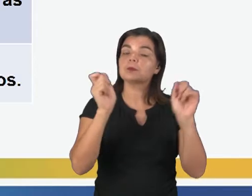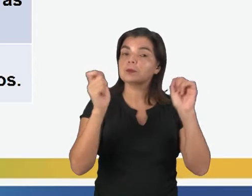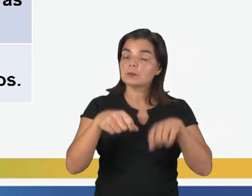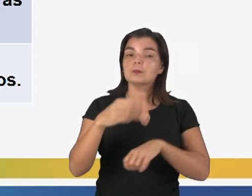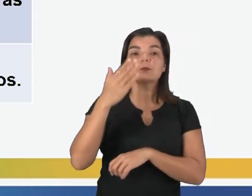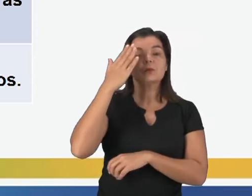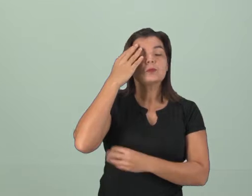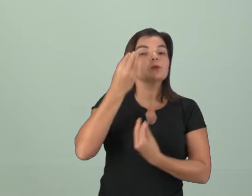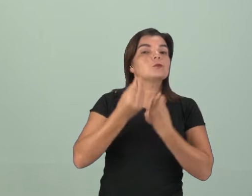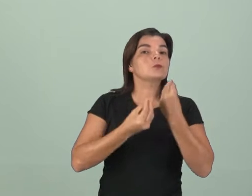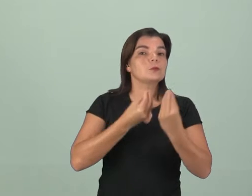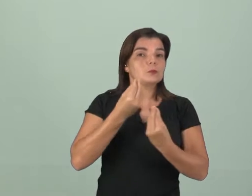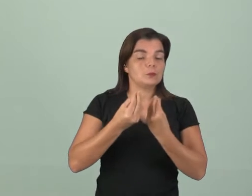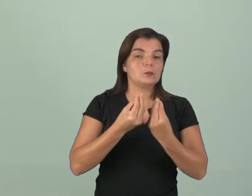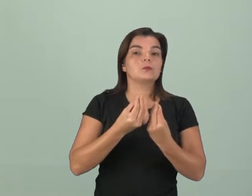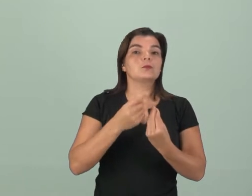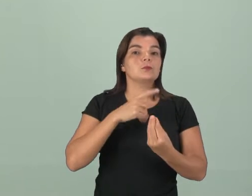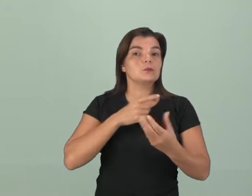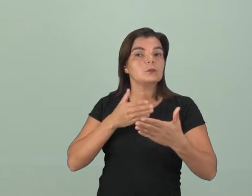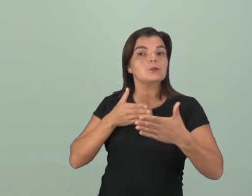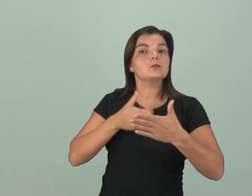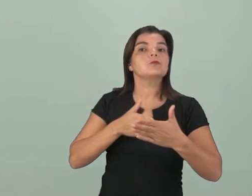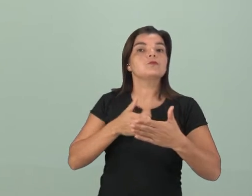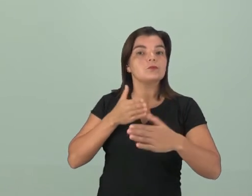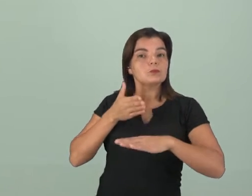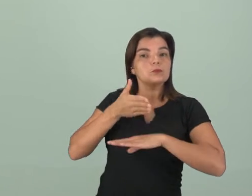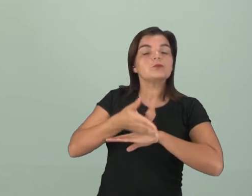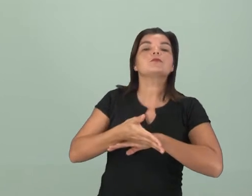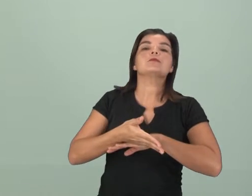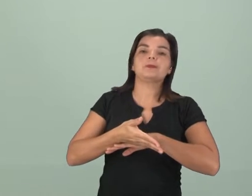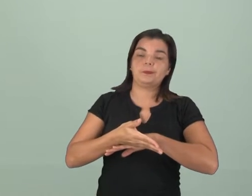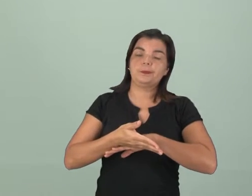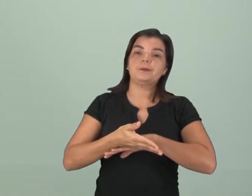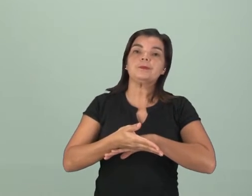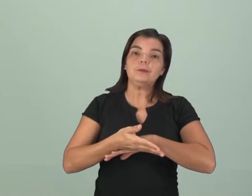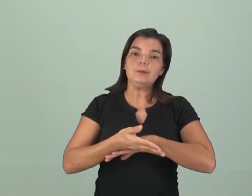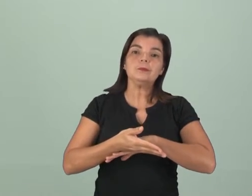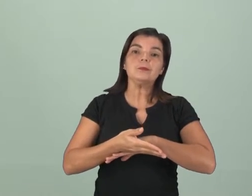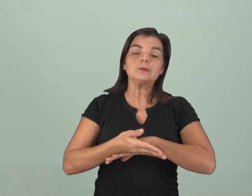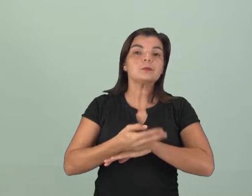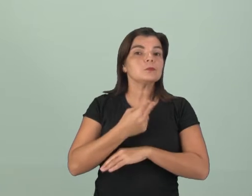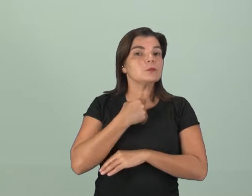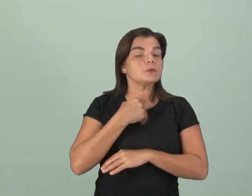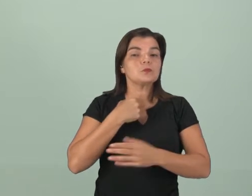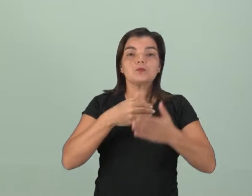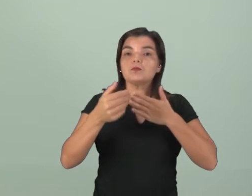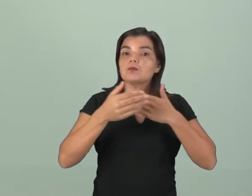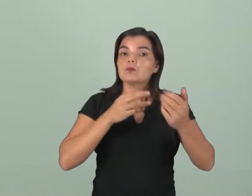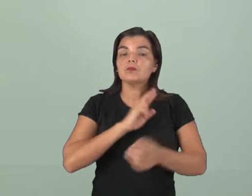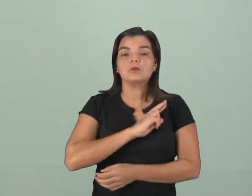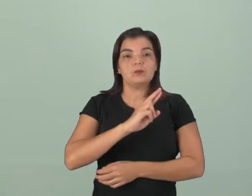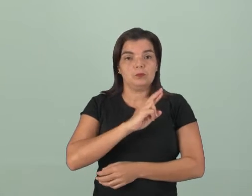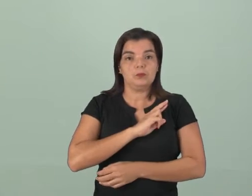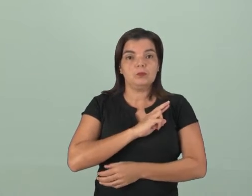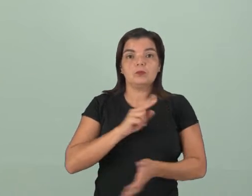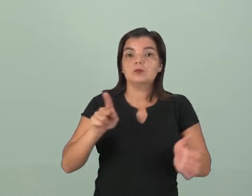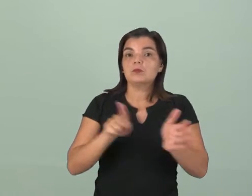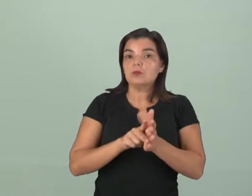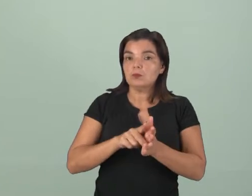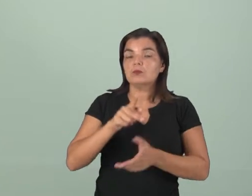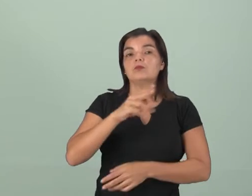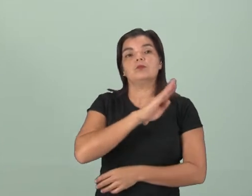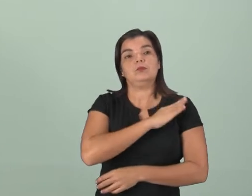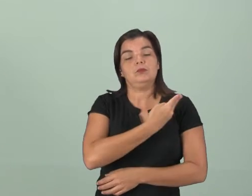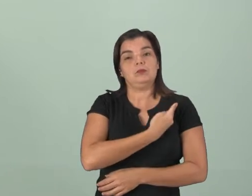que a gente possa entender quando que está havendo interferência indevida de qualquer religião na esfera pública.